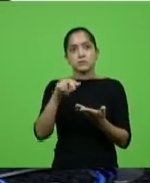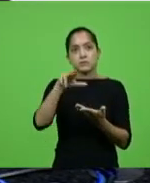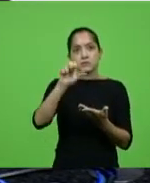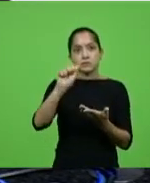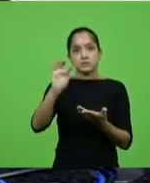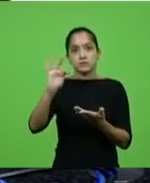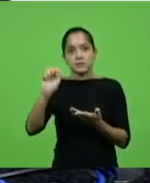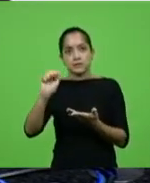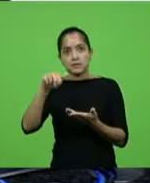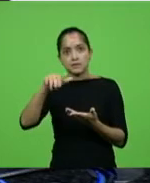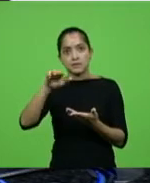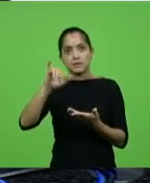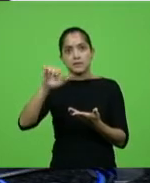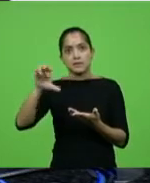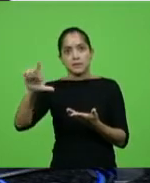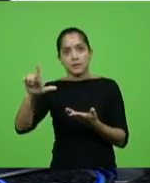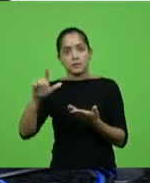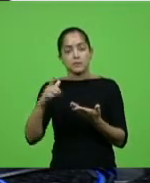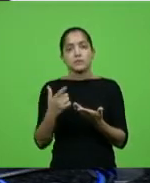Nathaniel.